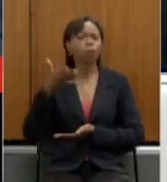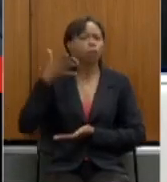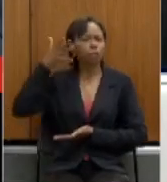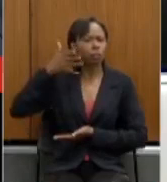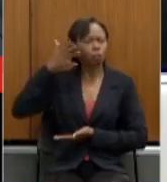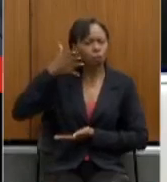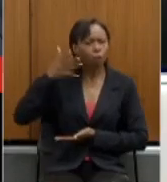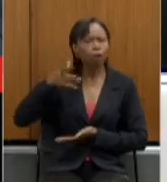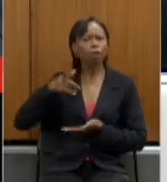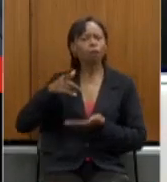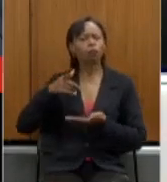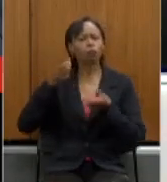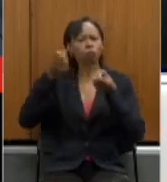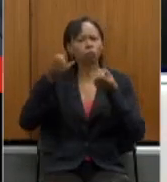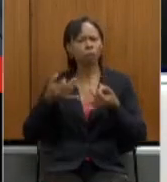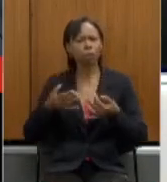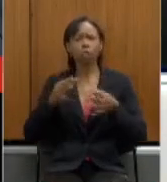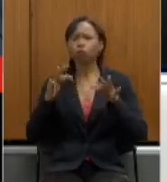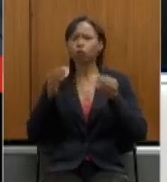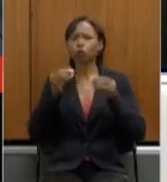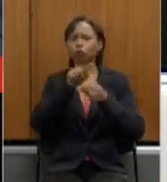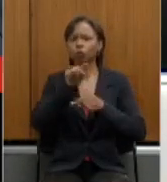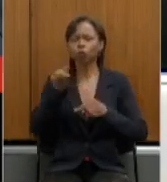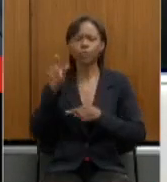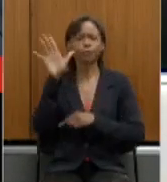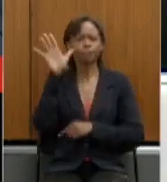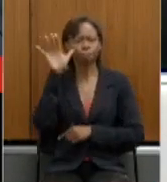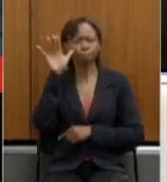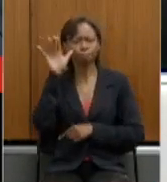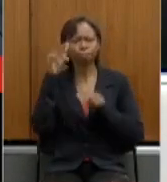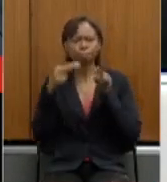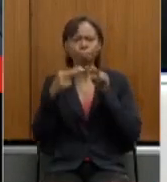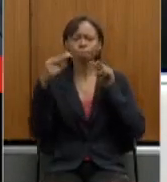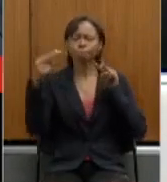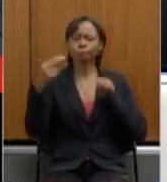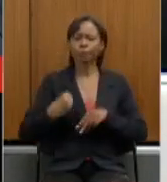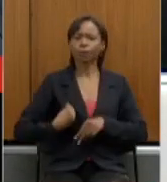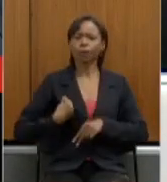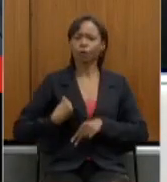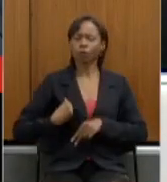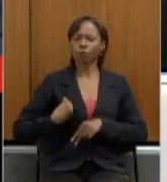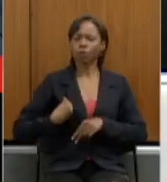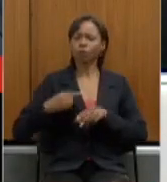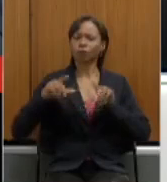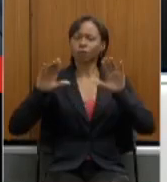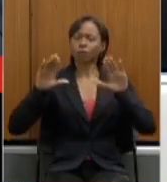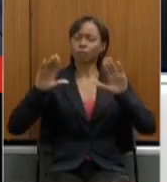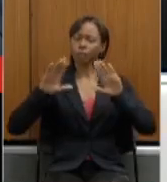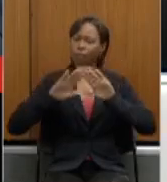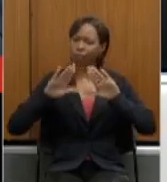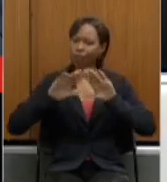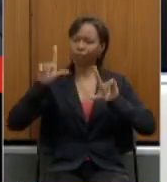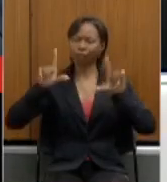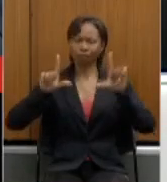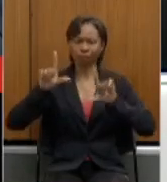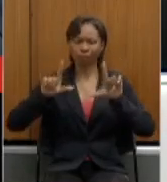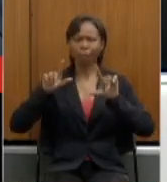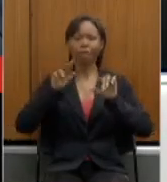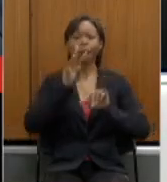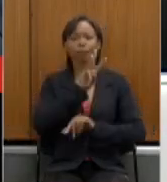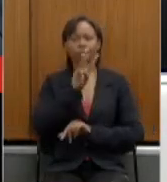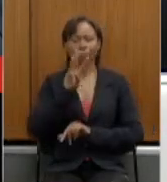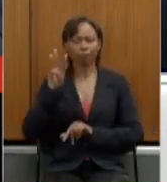expositores e a todos que nos acompanharam a transmissão ao vivo pela TV Assembleia e pelo nosso portal e